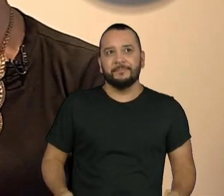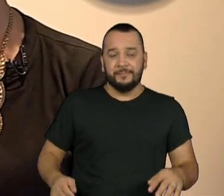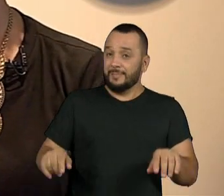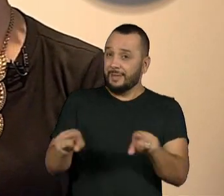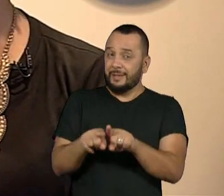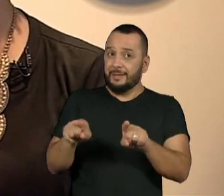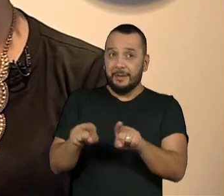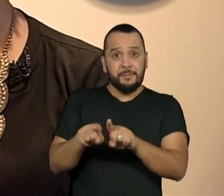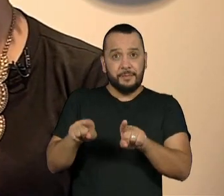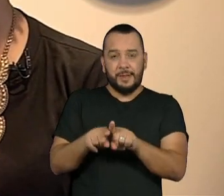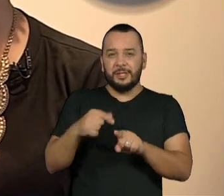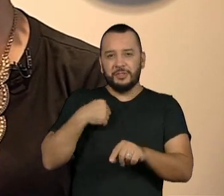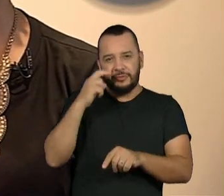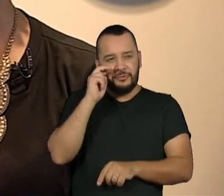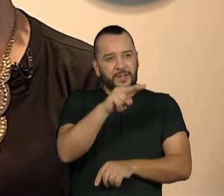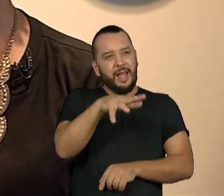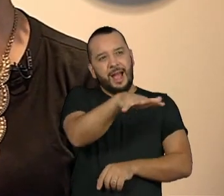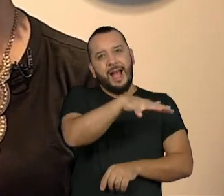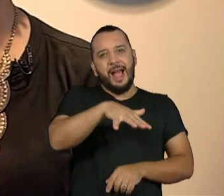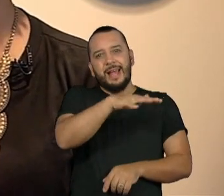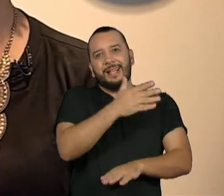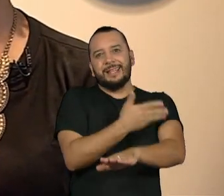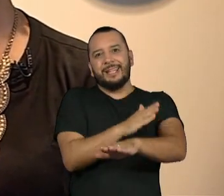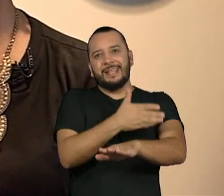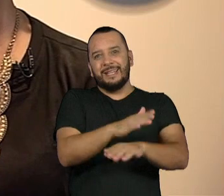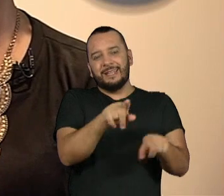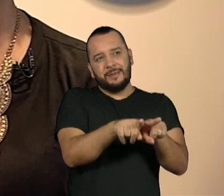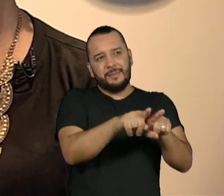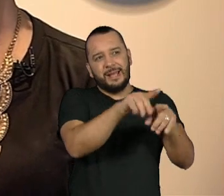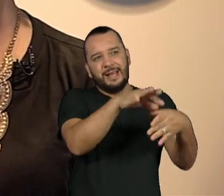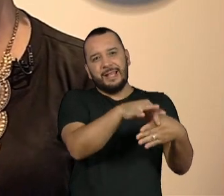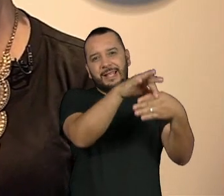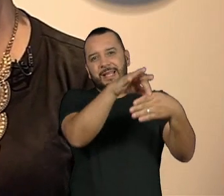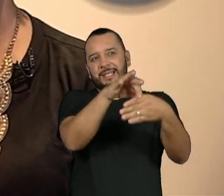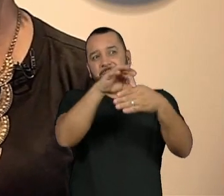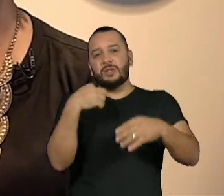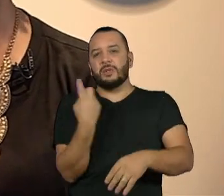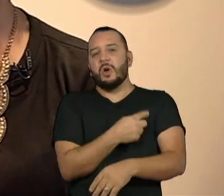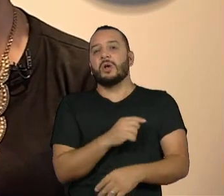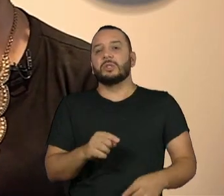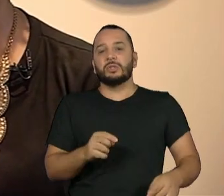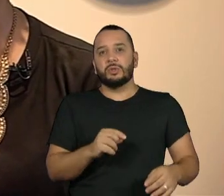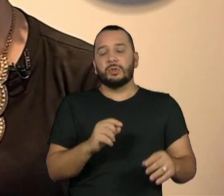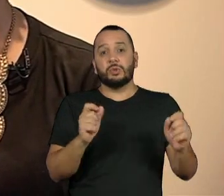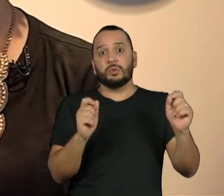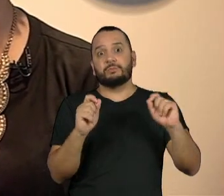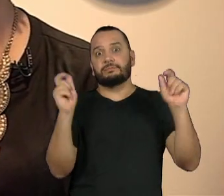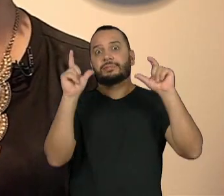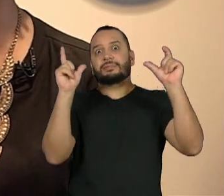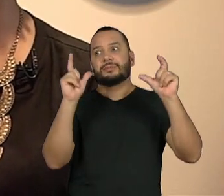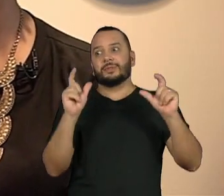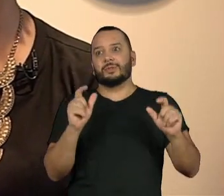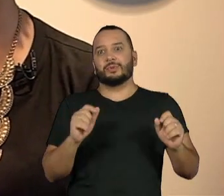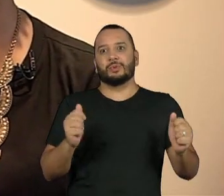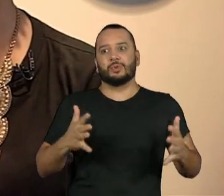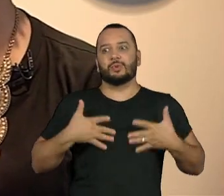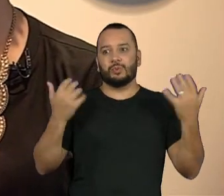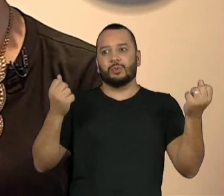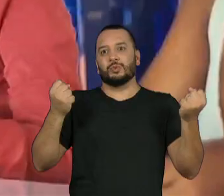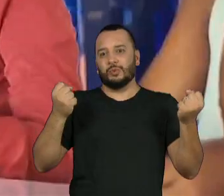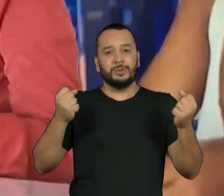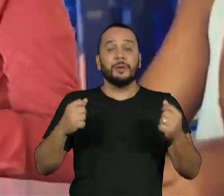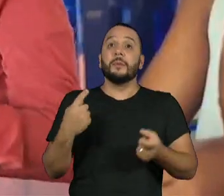vagas de trainee, de liderança, muitas vezes isso acaba assustando as pessoas de se candidatarem. Não que a gente não tenha